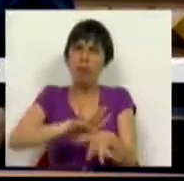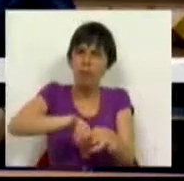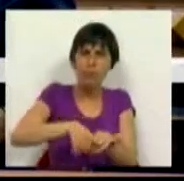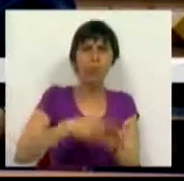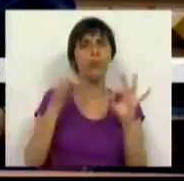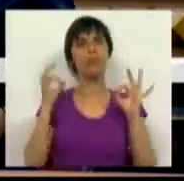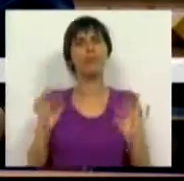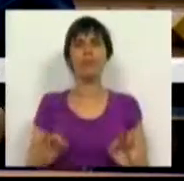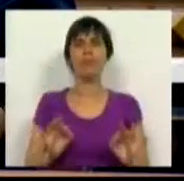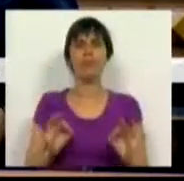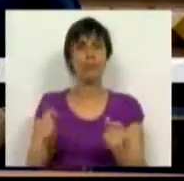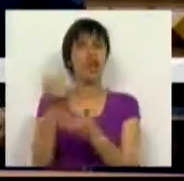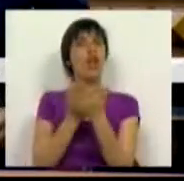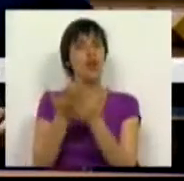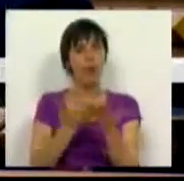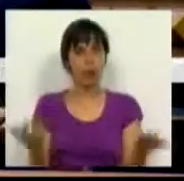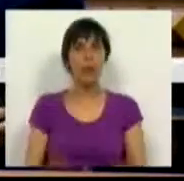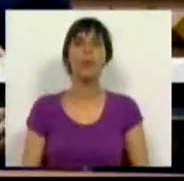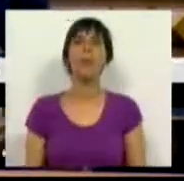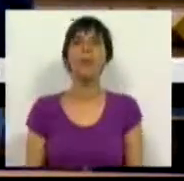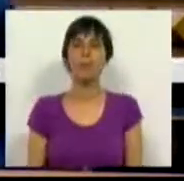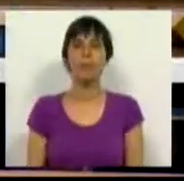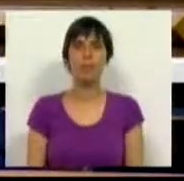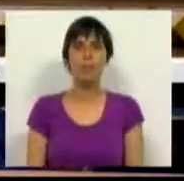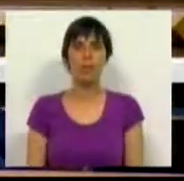desastrosos no plano económico? Obrigado. Obrigado.